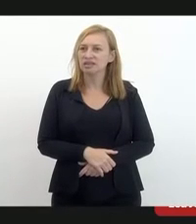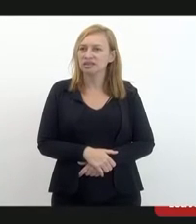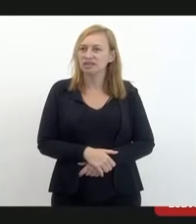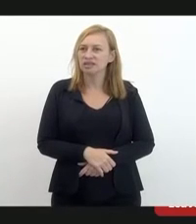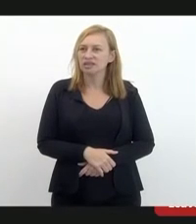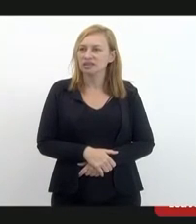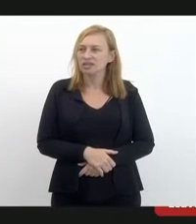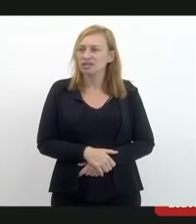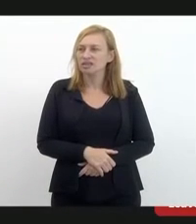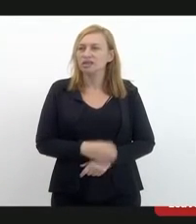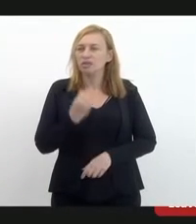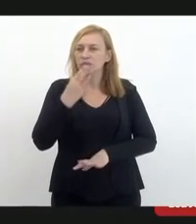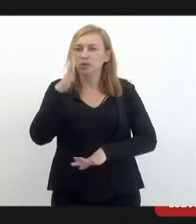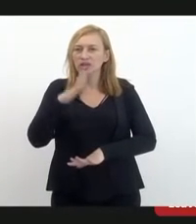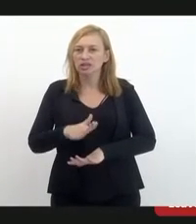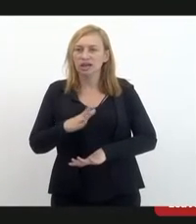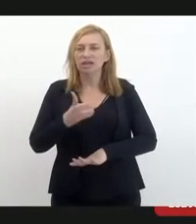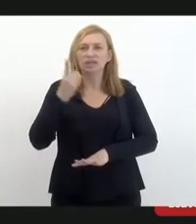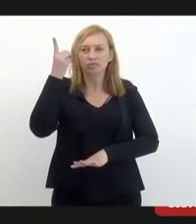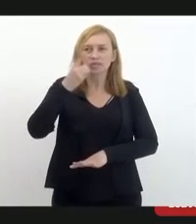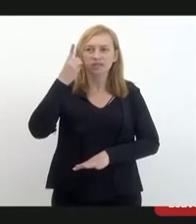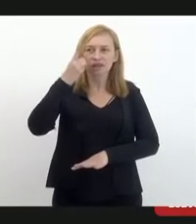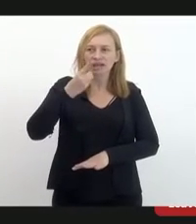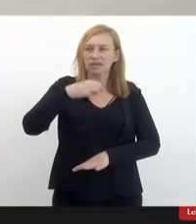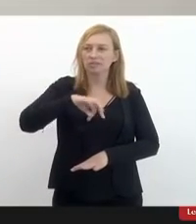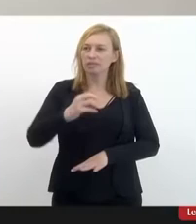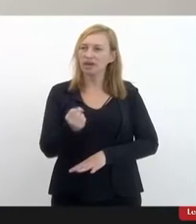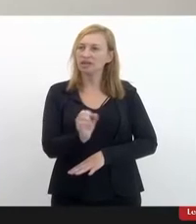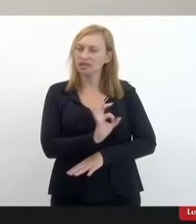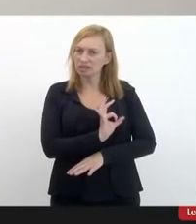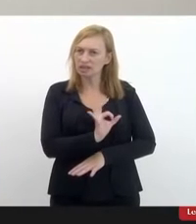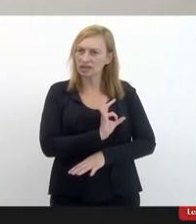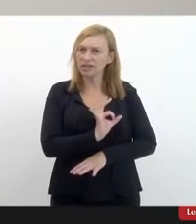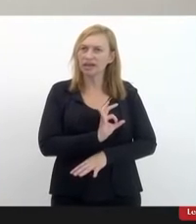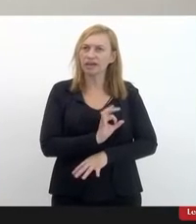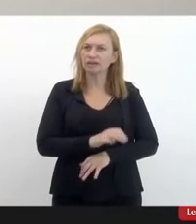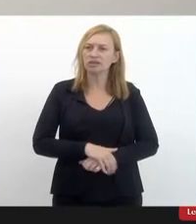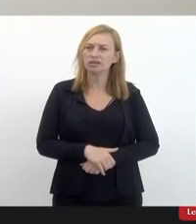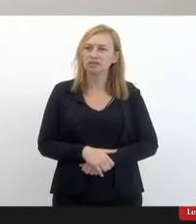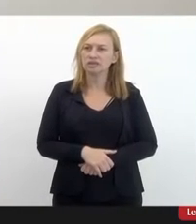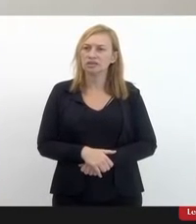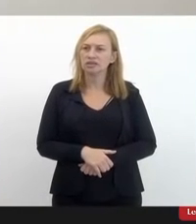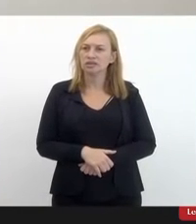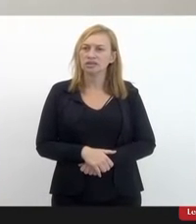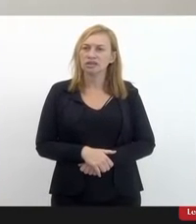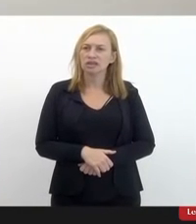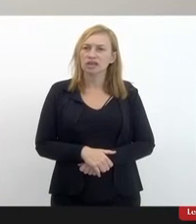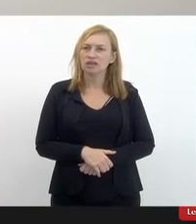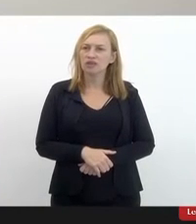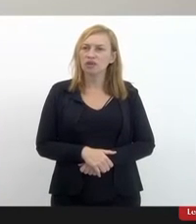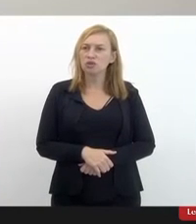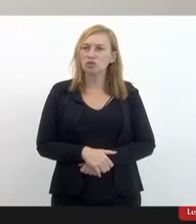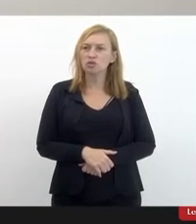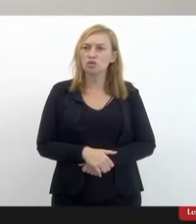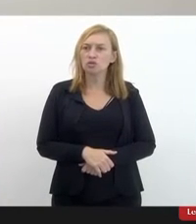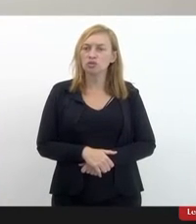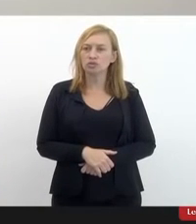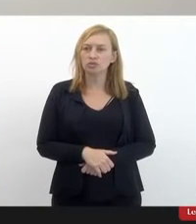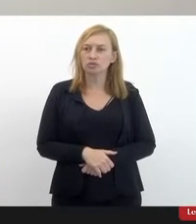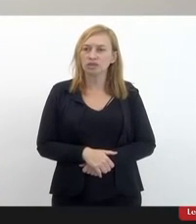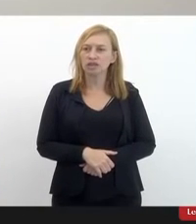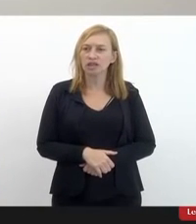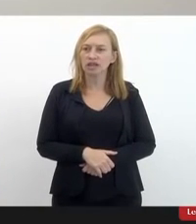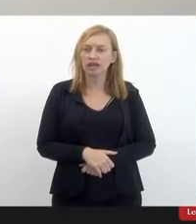Bom, primeiramente, boa tarde, deputada Marta Rocha, é prazer estar aqui. Eu conheço Vossa Excelência de longa data,